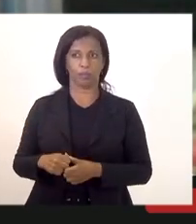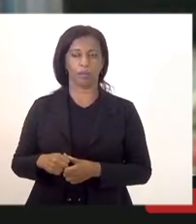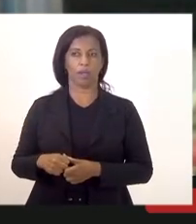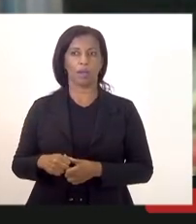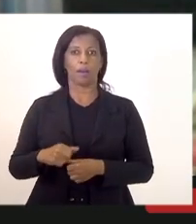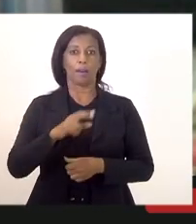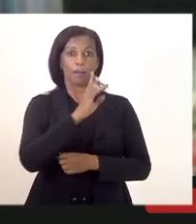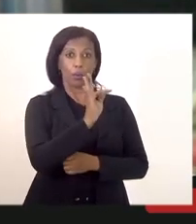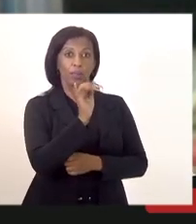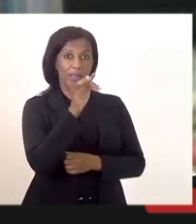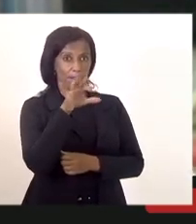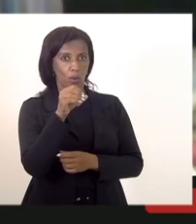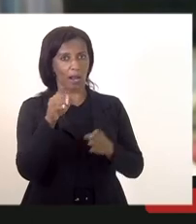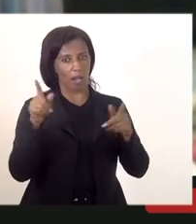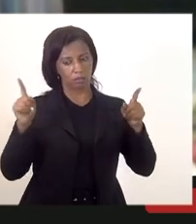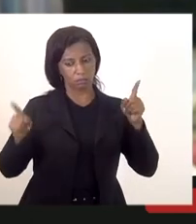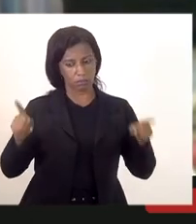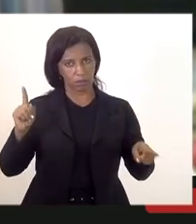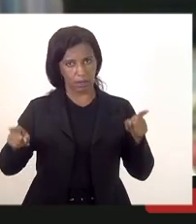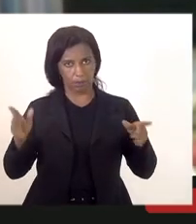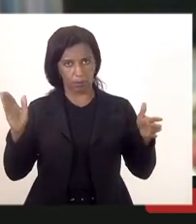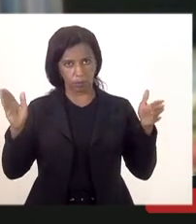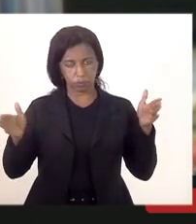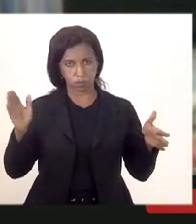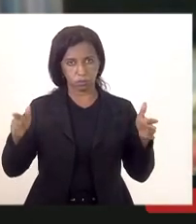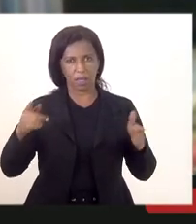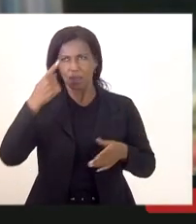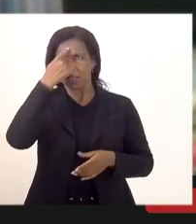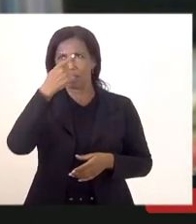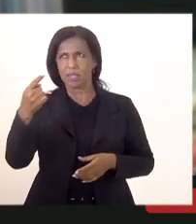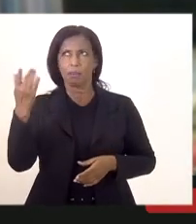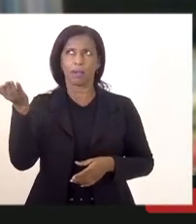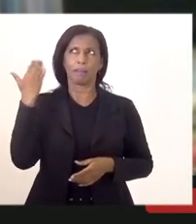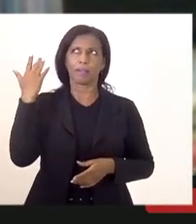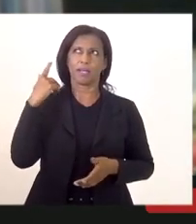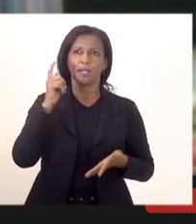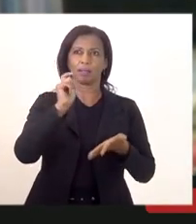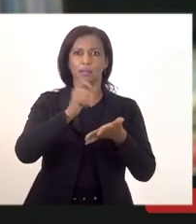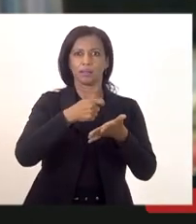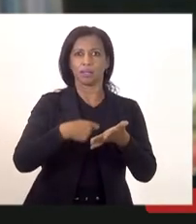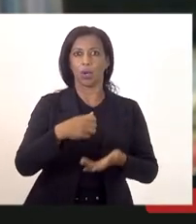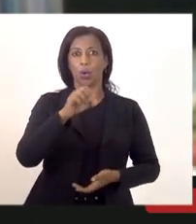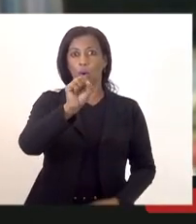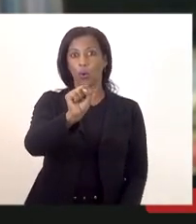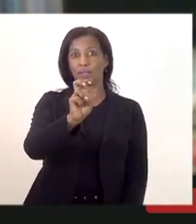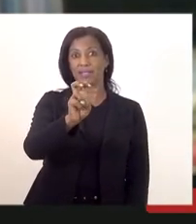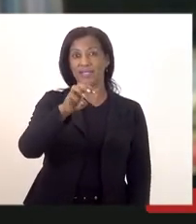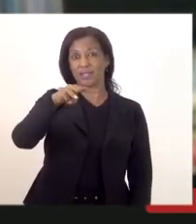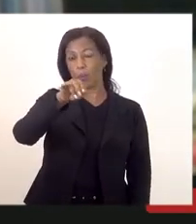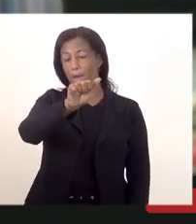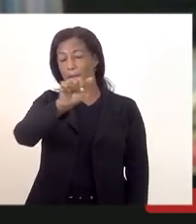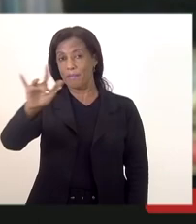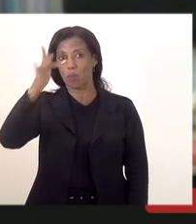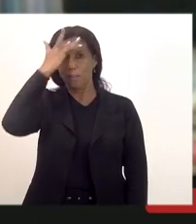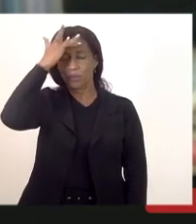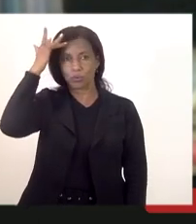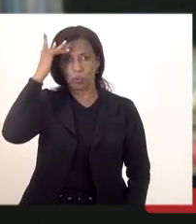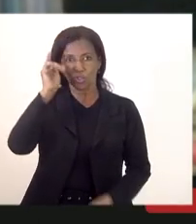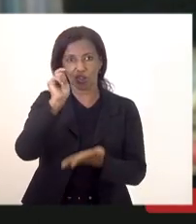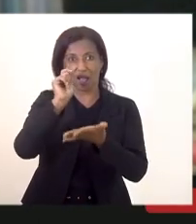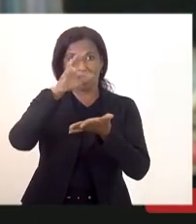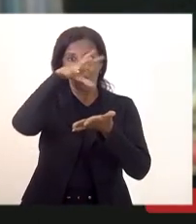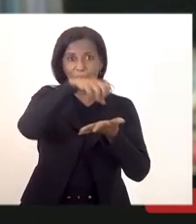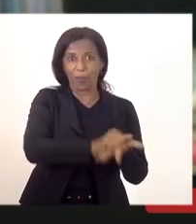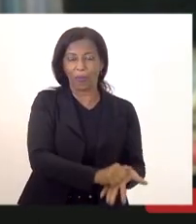temporários na corporação até semana passada já tinham inscritos 85 mil candidatos ou seja eu